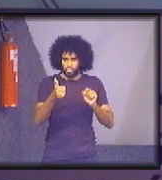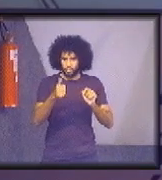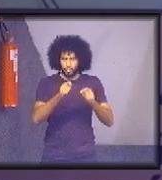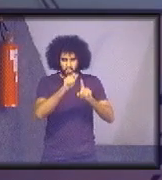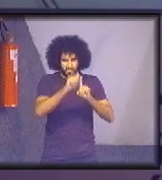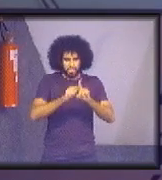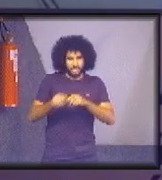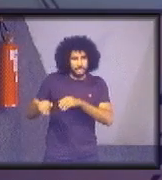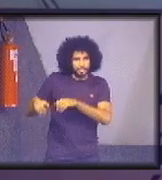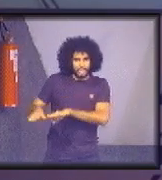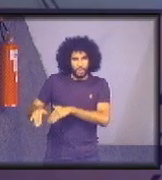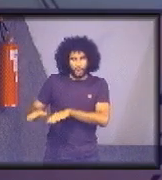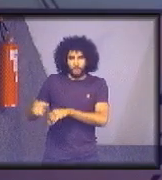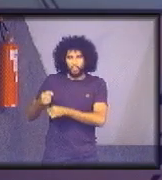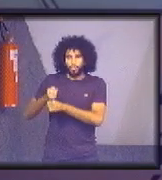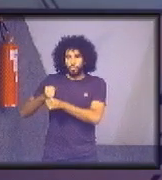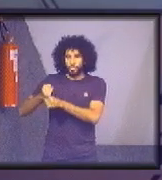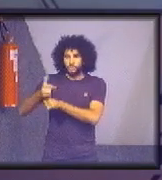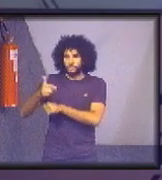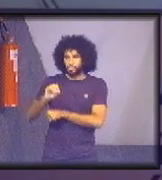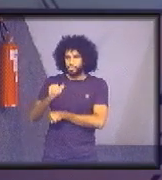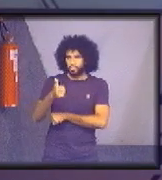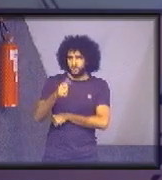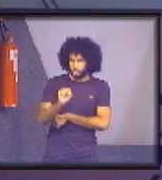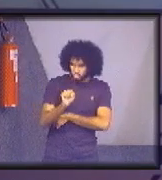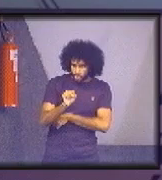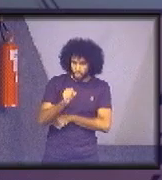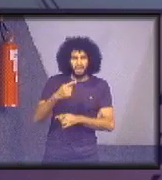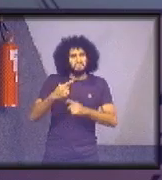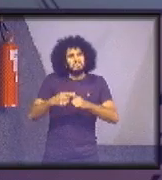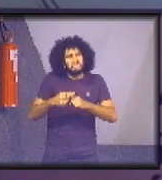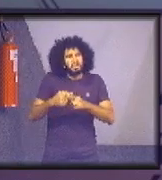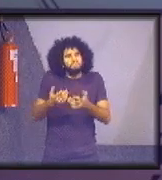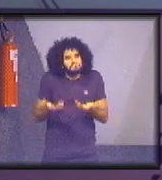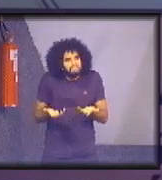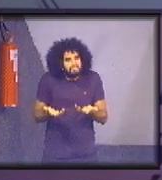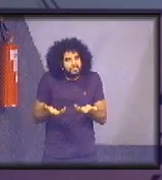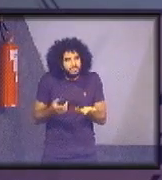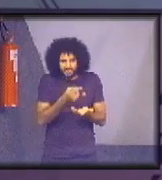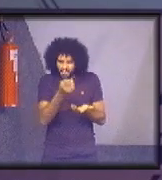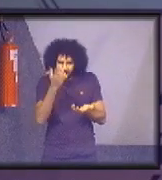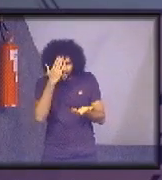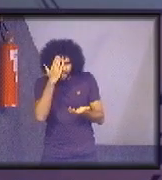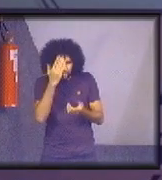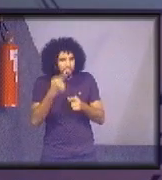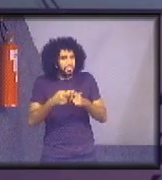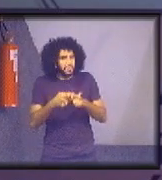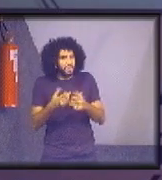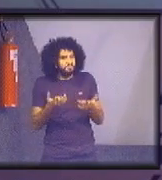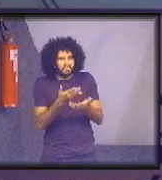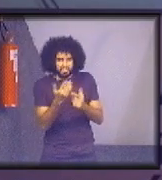de 2018. Por quê? Vocês me ajudam aí, pessoal?